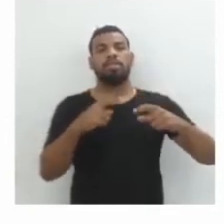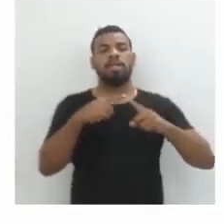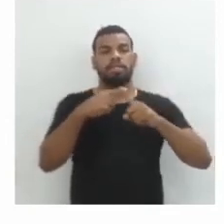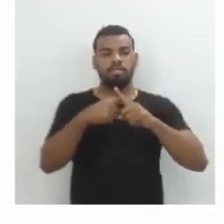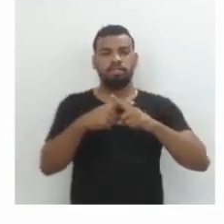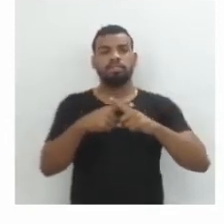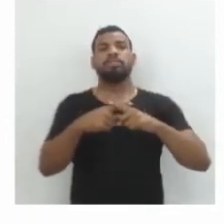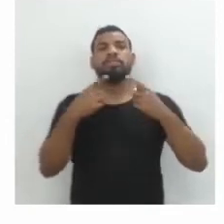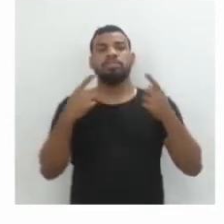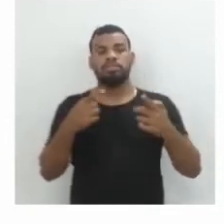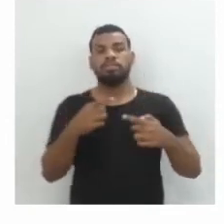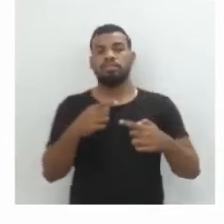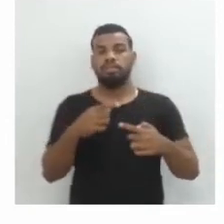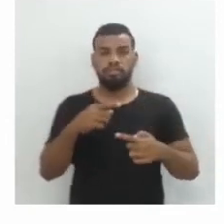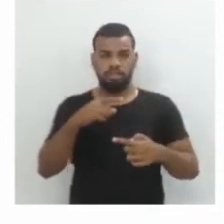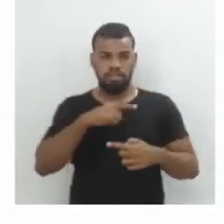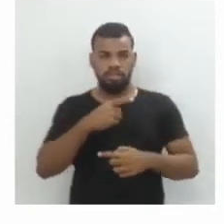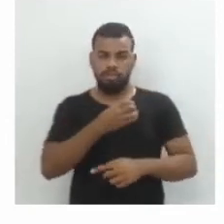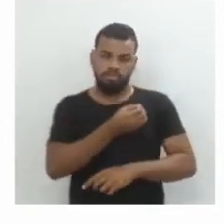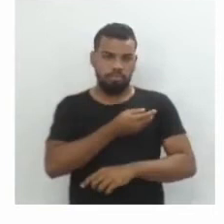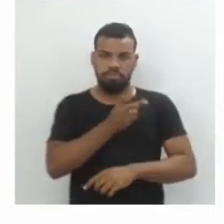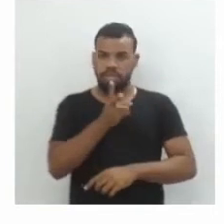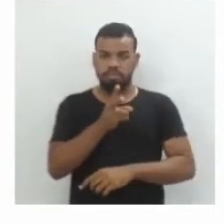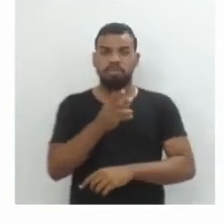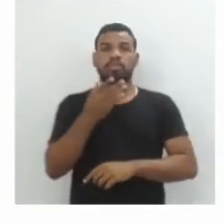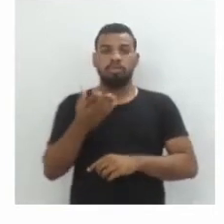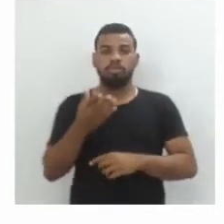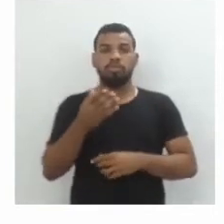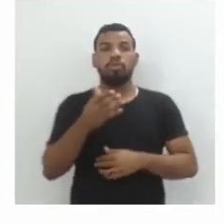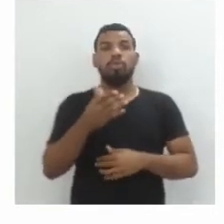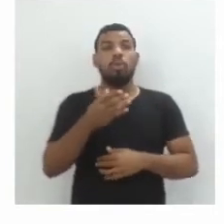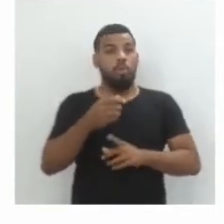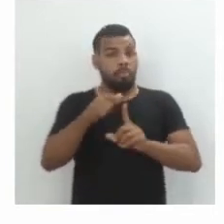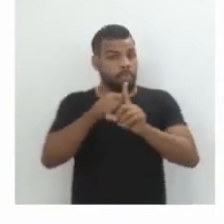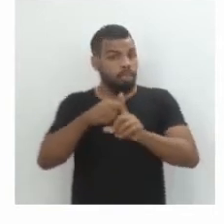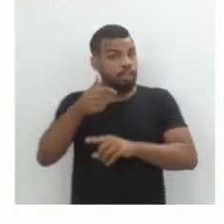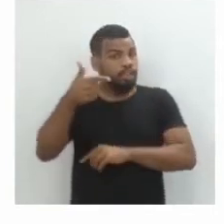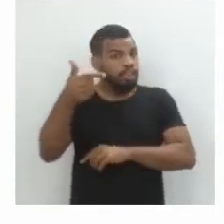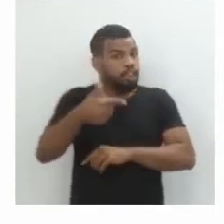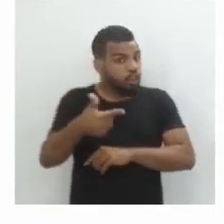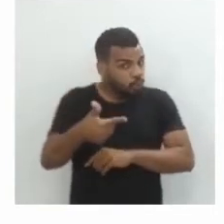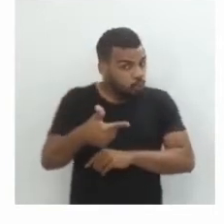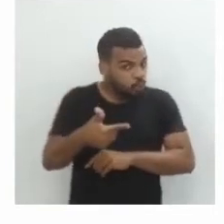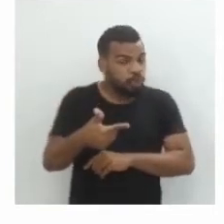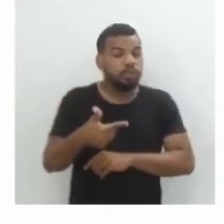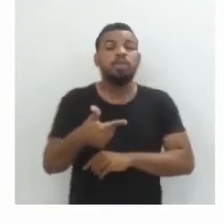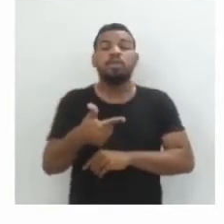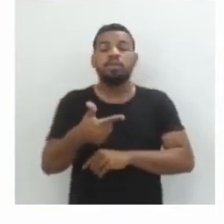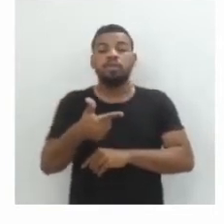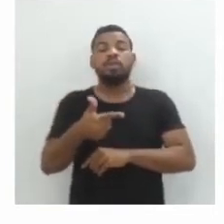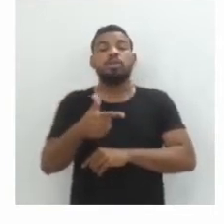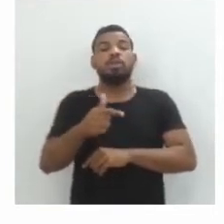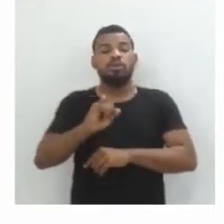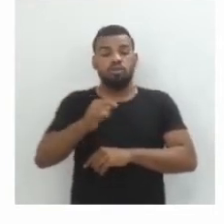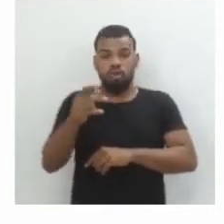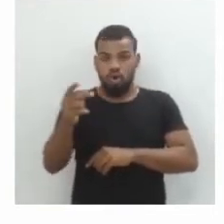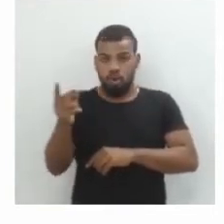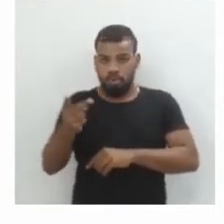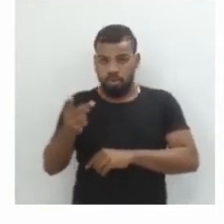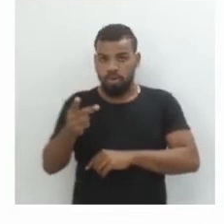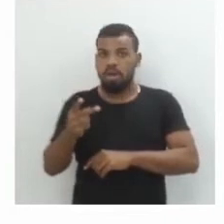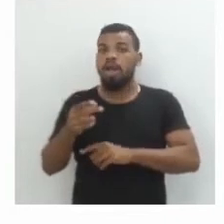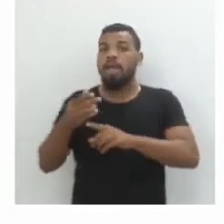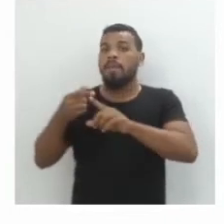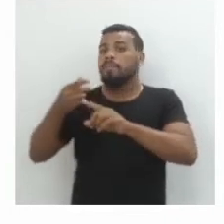então a gente obtém o mesmo valor. Só que a partir do segundo mês, para os juros compostos, a gente vai considerar aquele montante